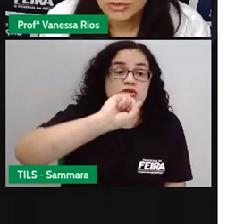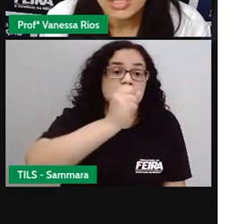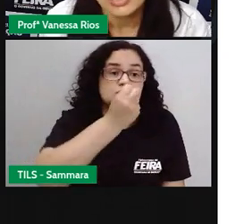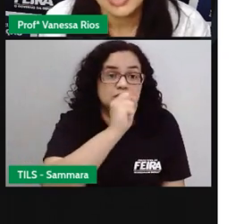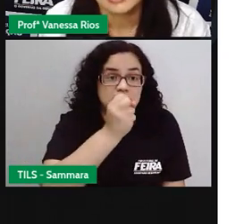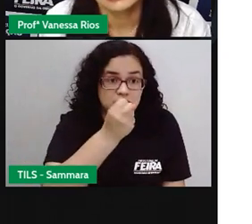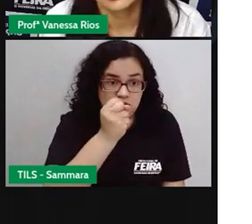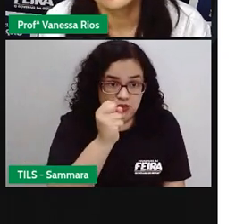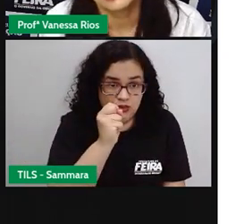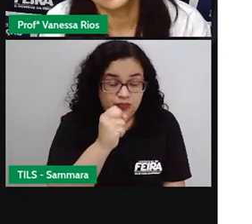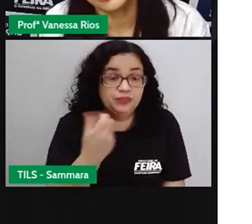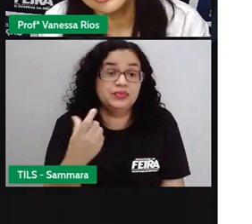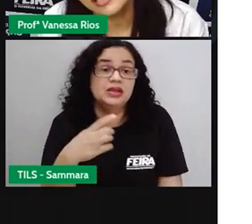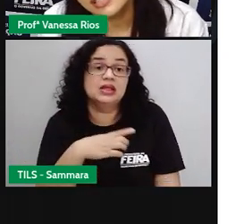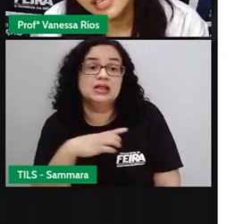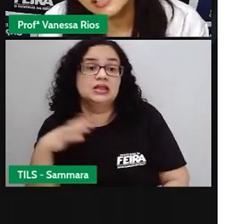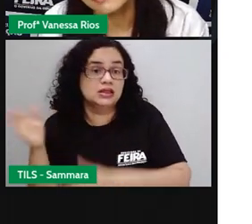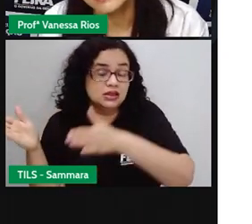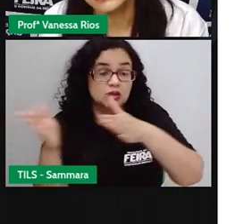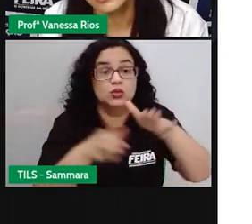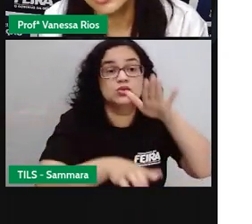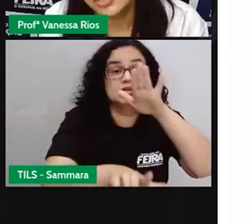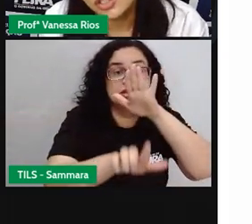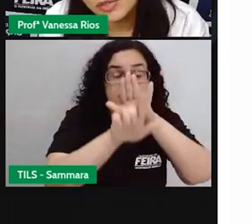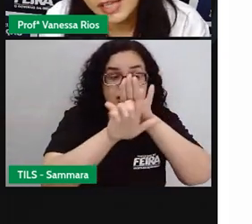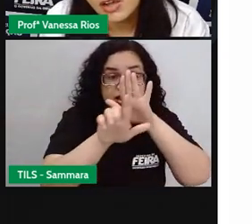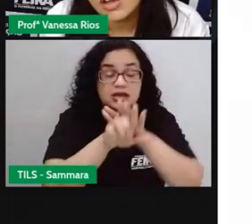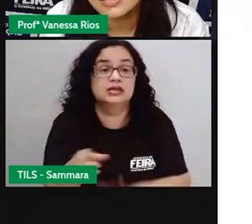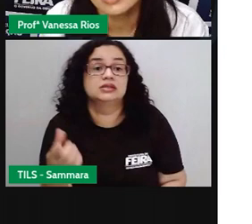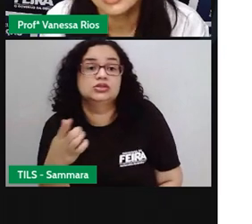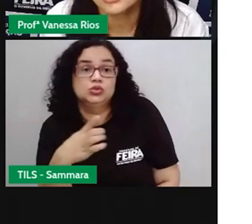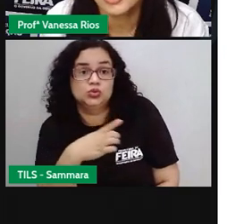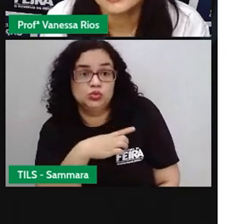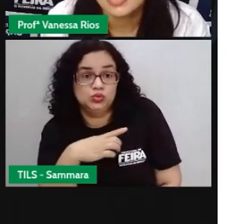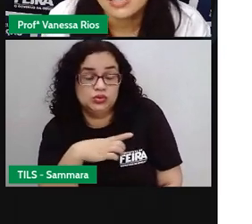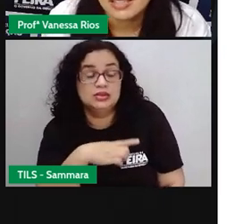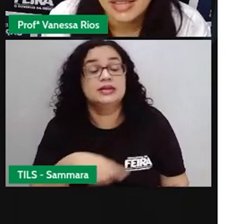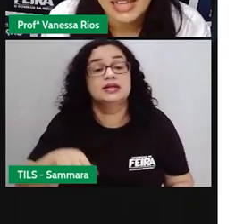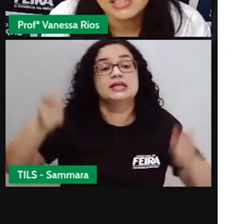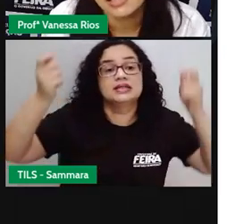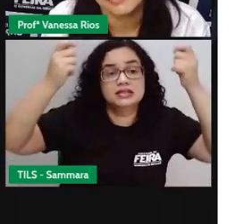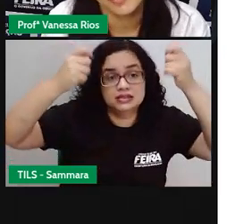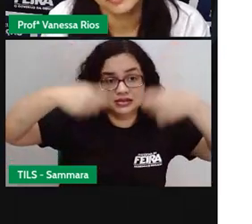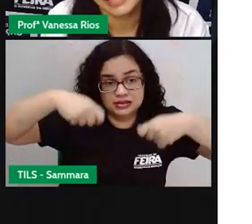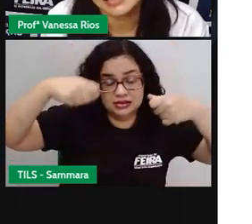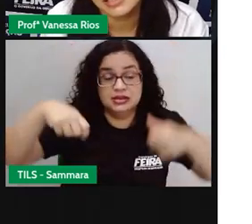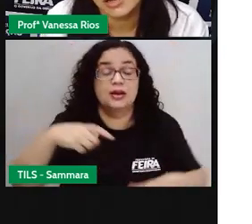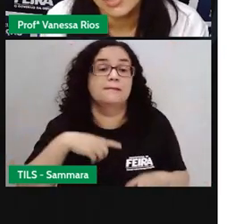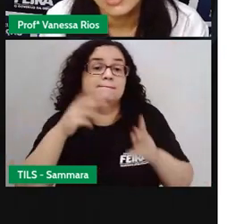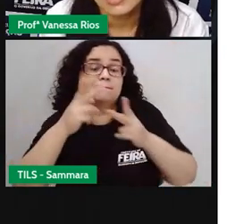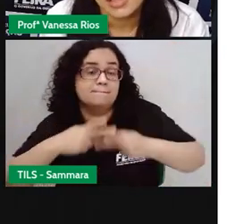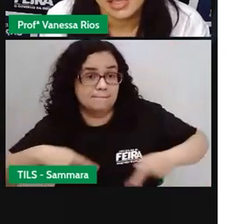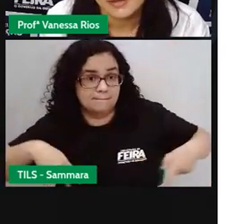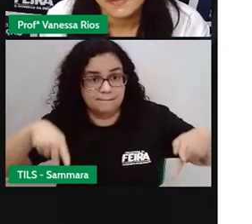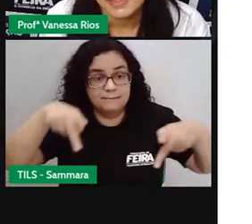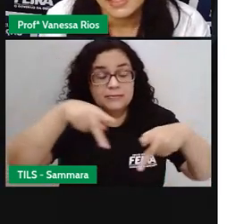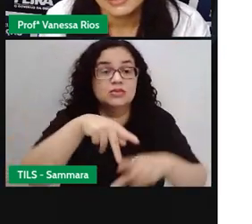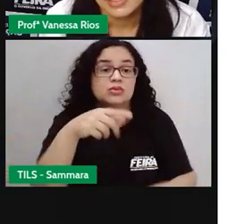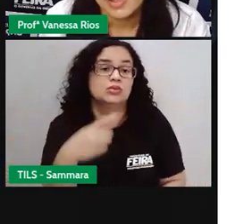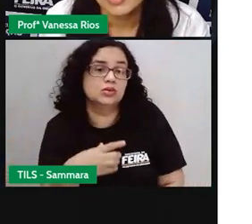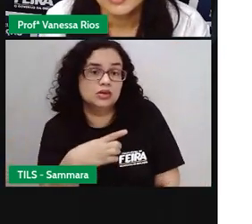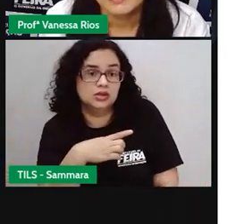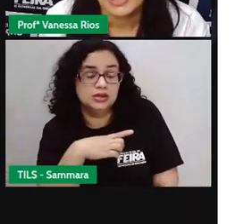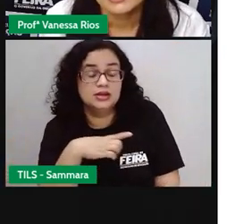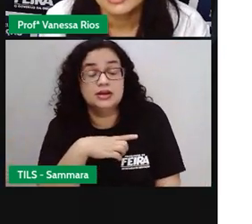e é a que norteia todas as leis que vão surgindo em decorrência das necessidades que a população tem.